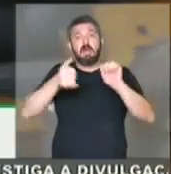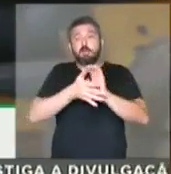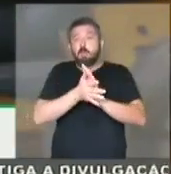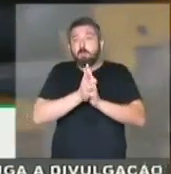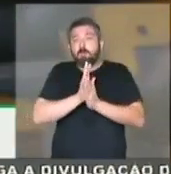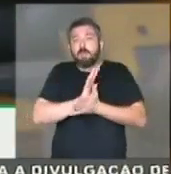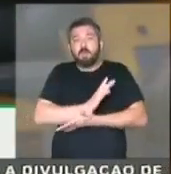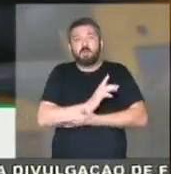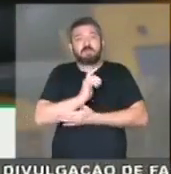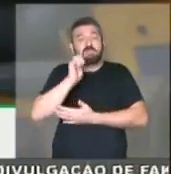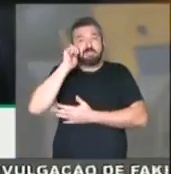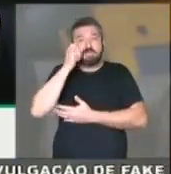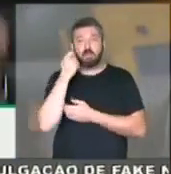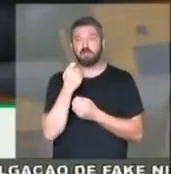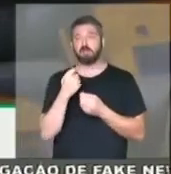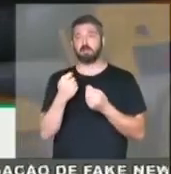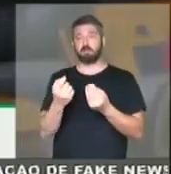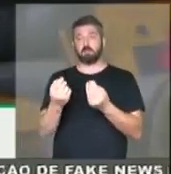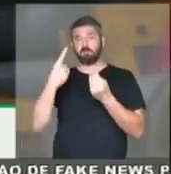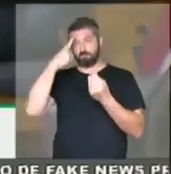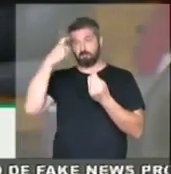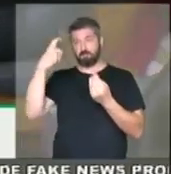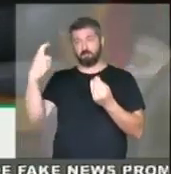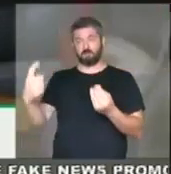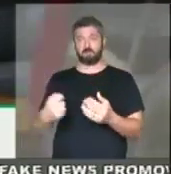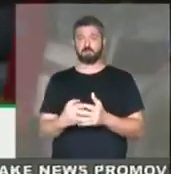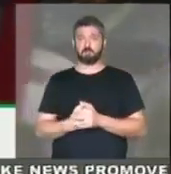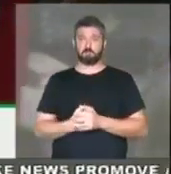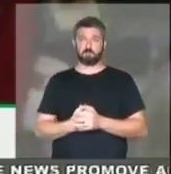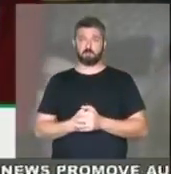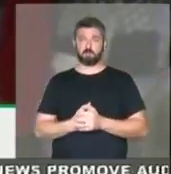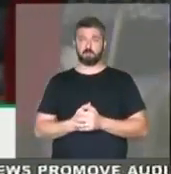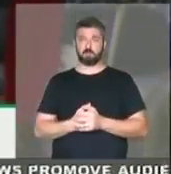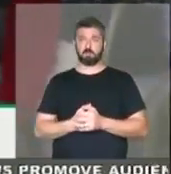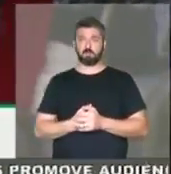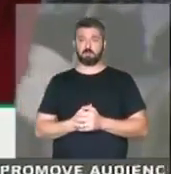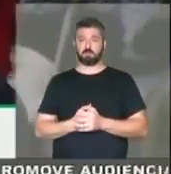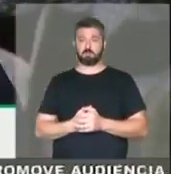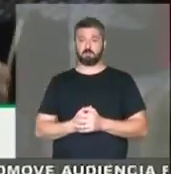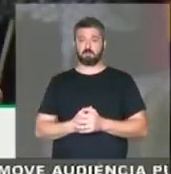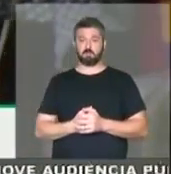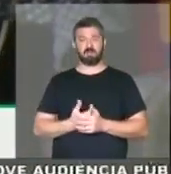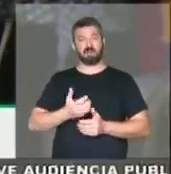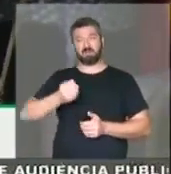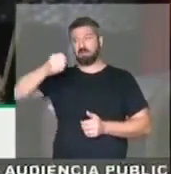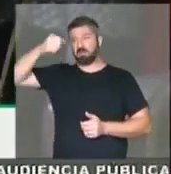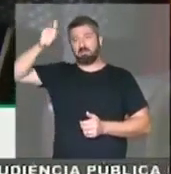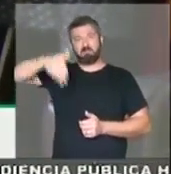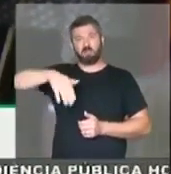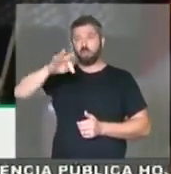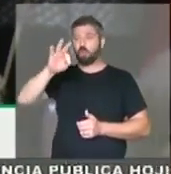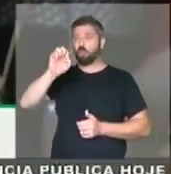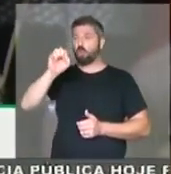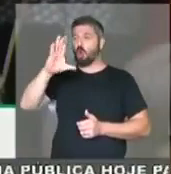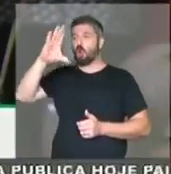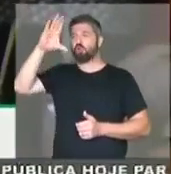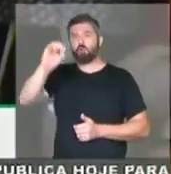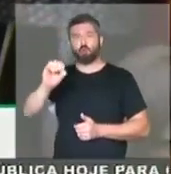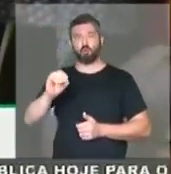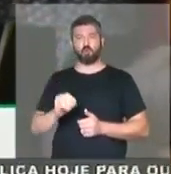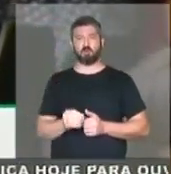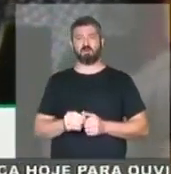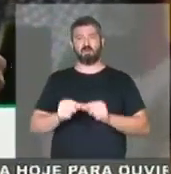racismo violentíssimo. É uma toscaria, presidente, é uma